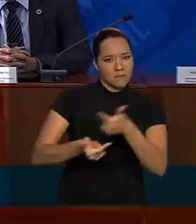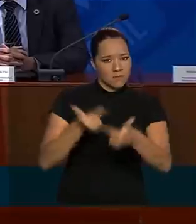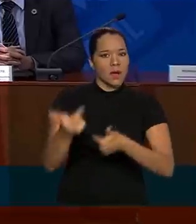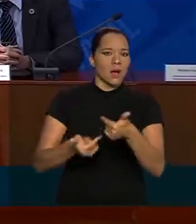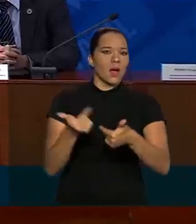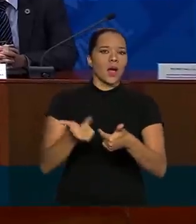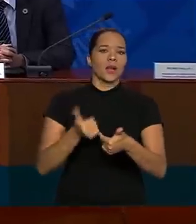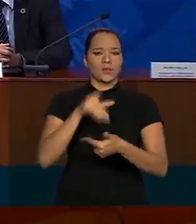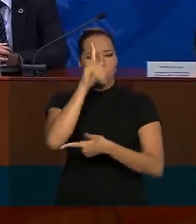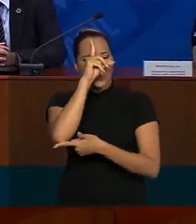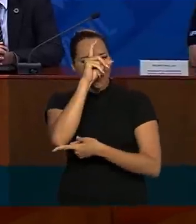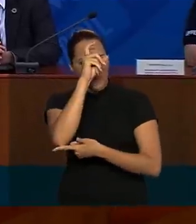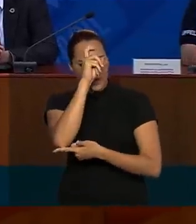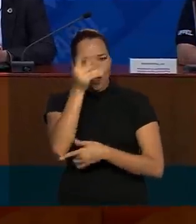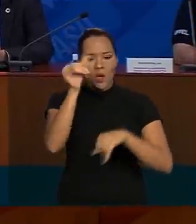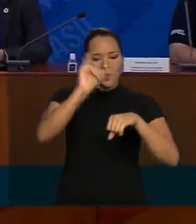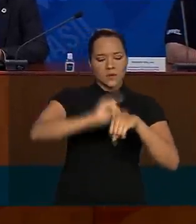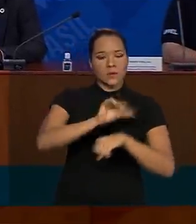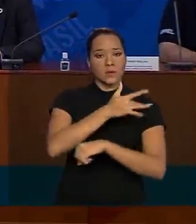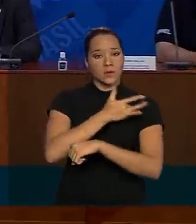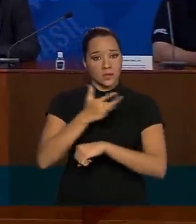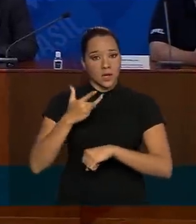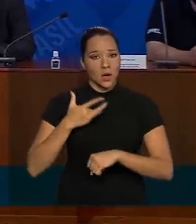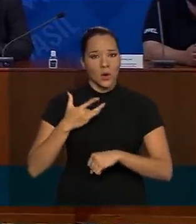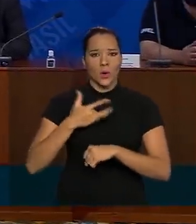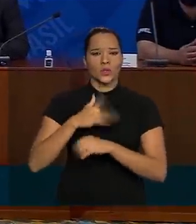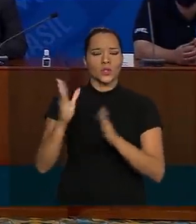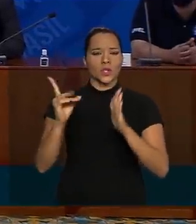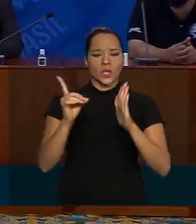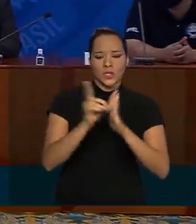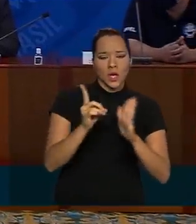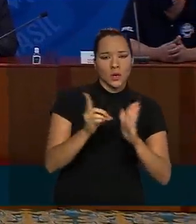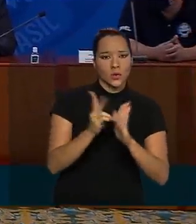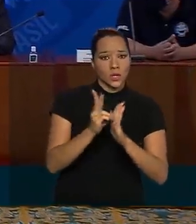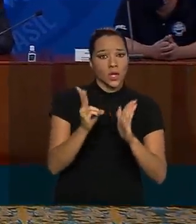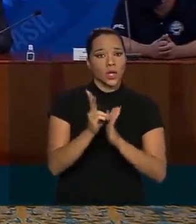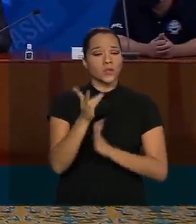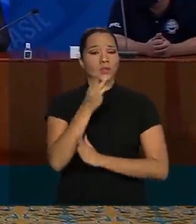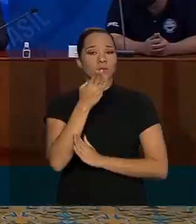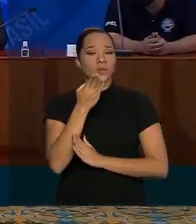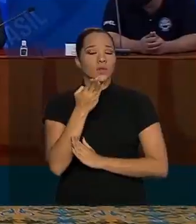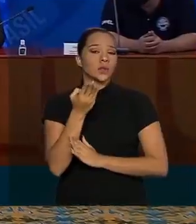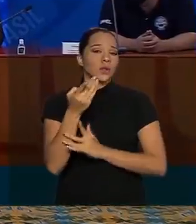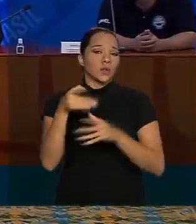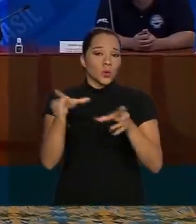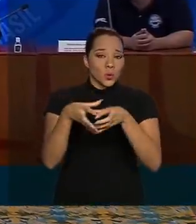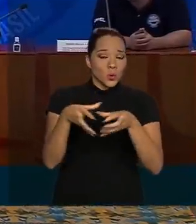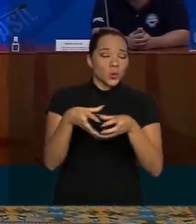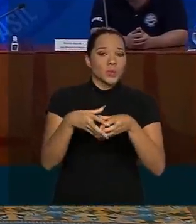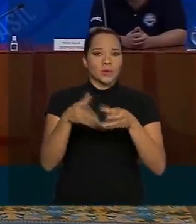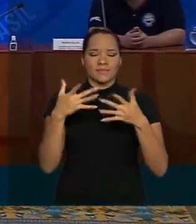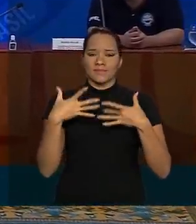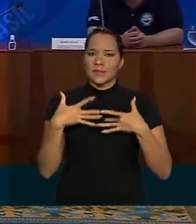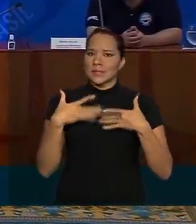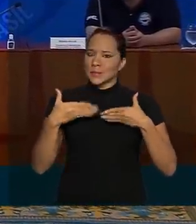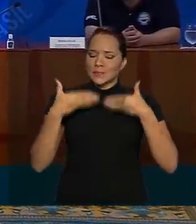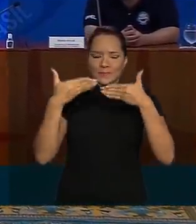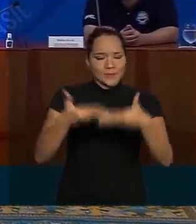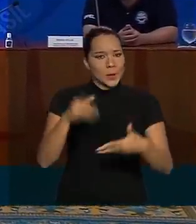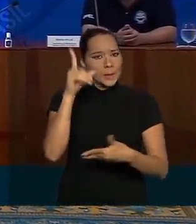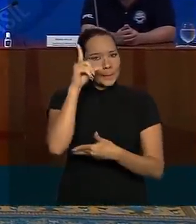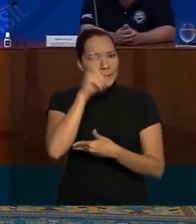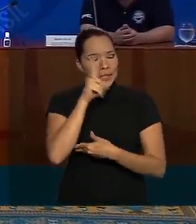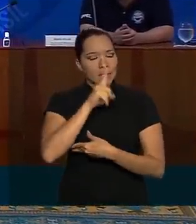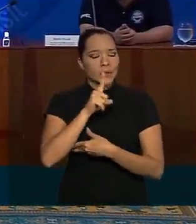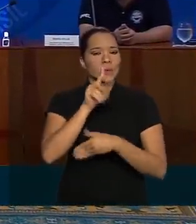estão nos hospitais, nos postos de saúde, nas aldeias indígenas, prestando atenção, se expondo ao risco e